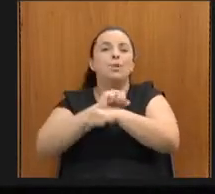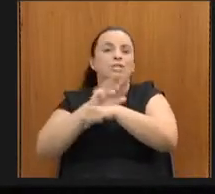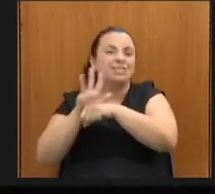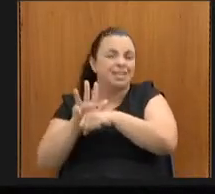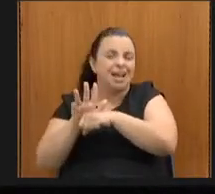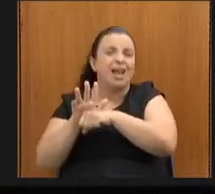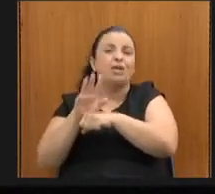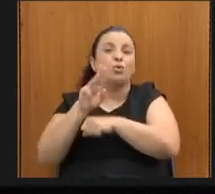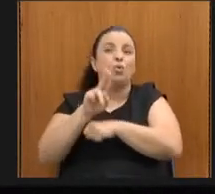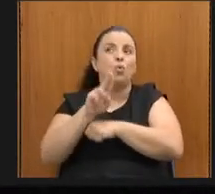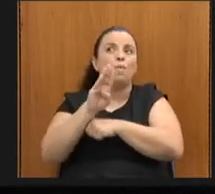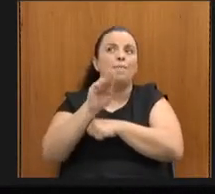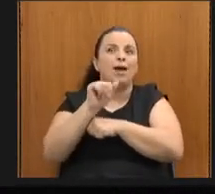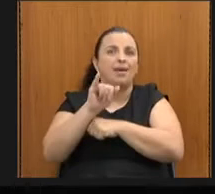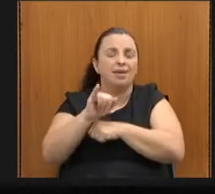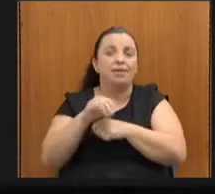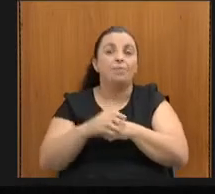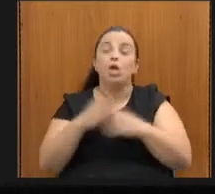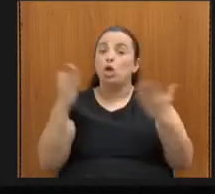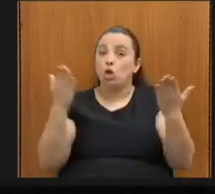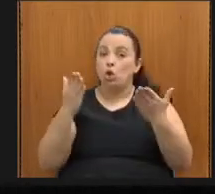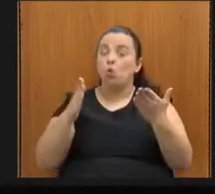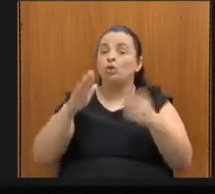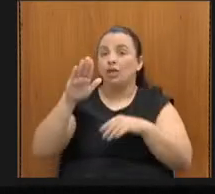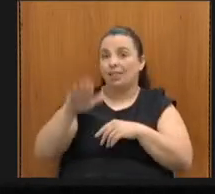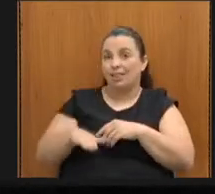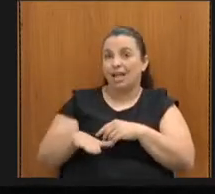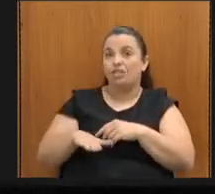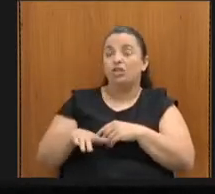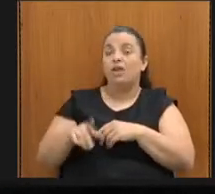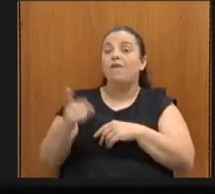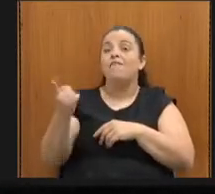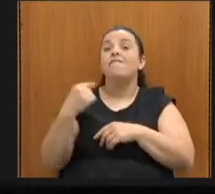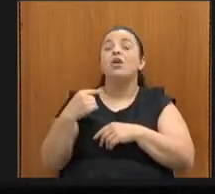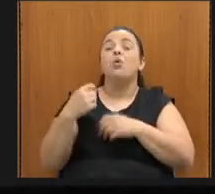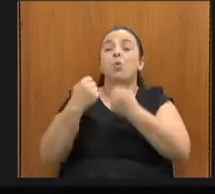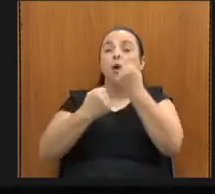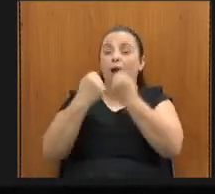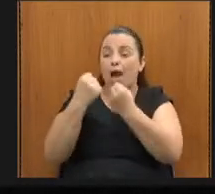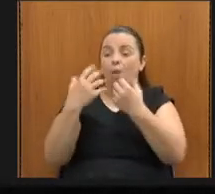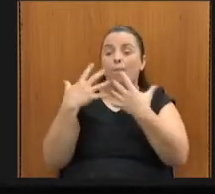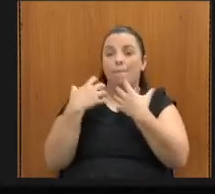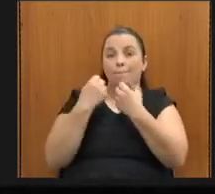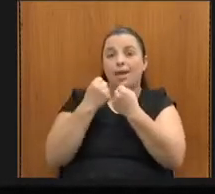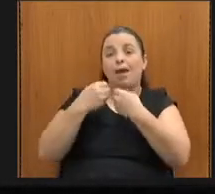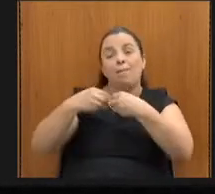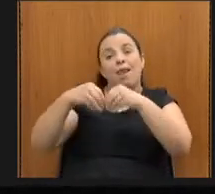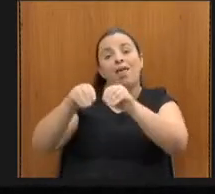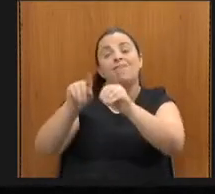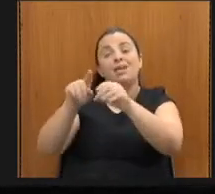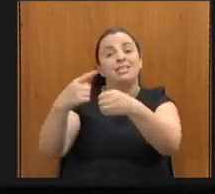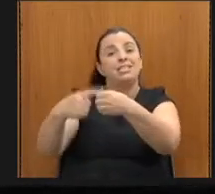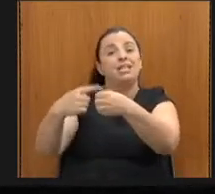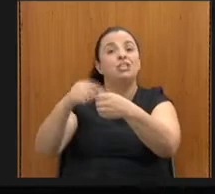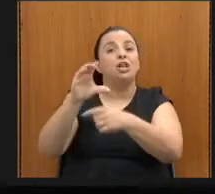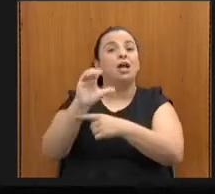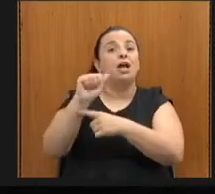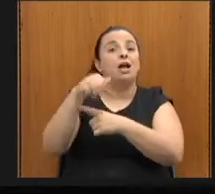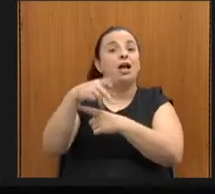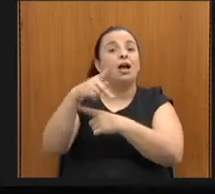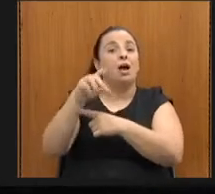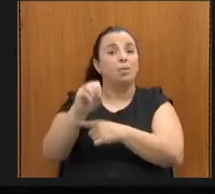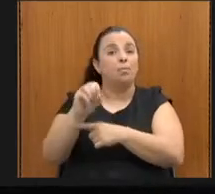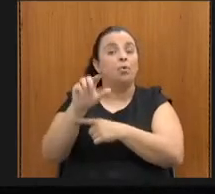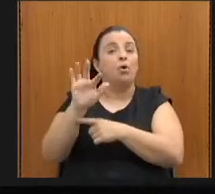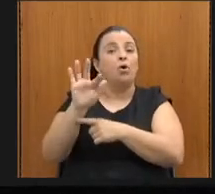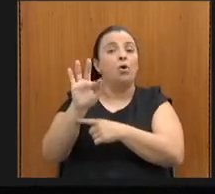16 horas virá um carro de Campo Florido para me levar para Campo Florido onde amanhã na parte da manhã eu farei a